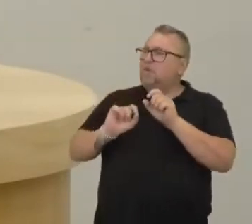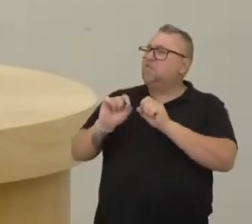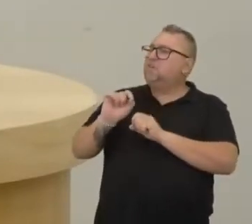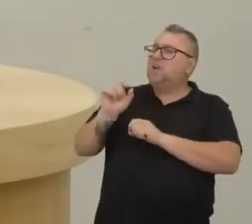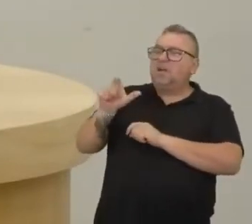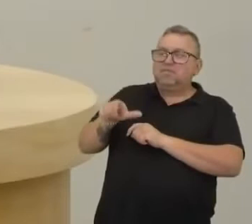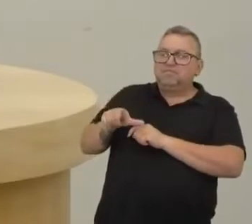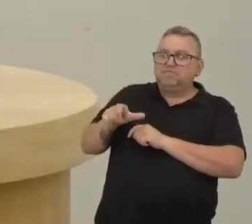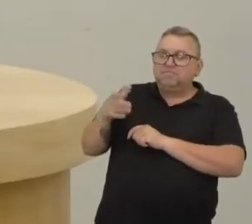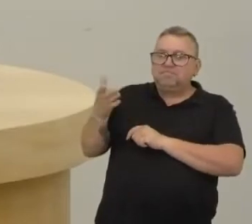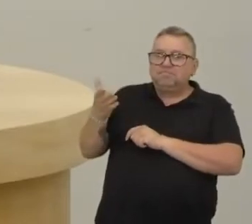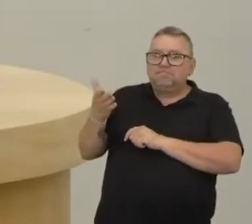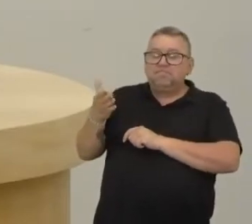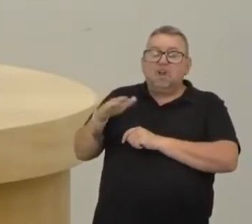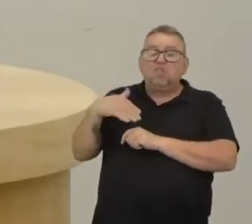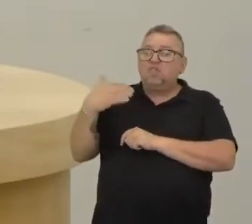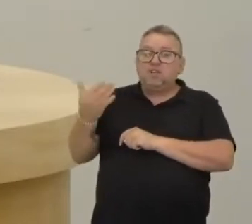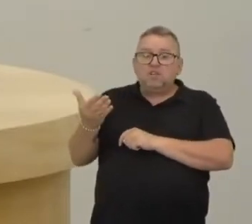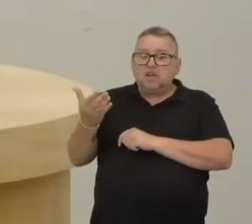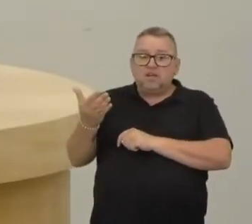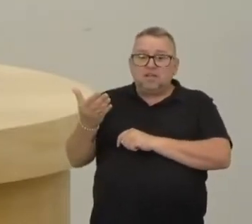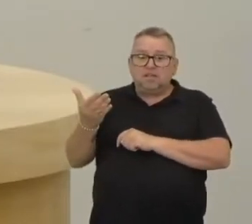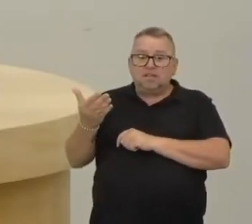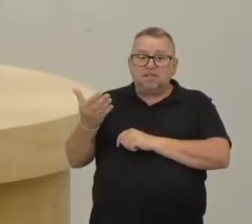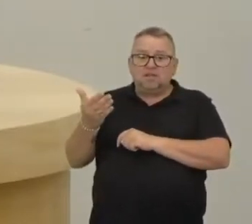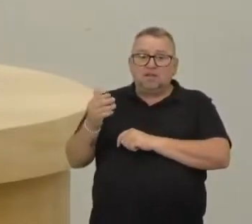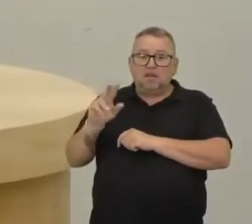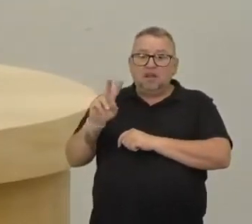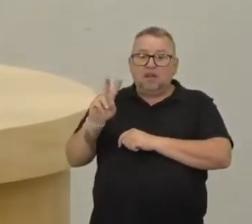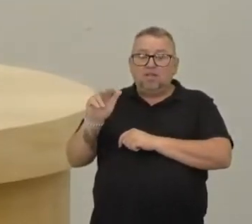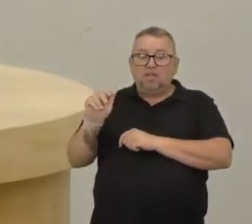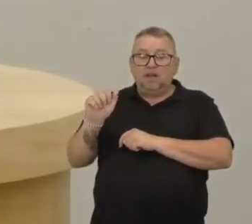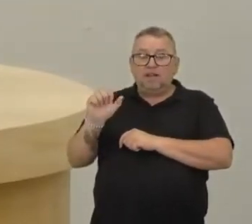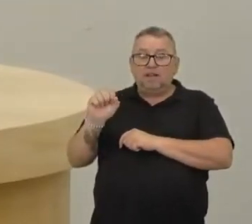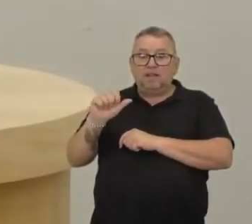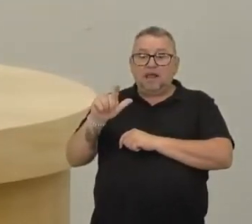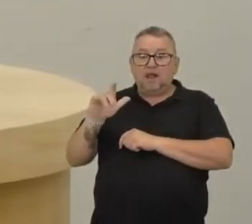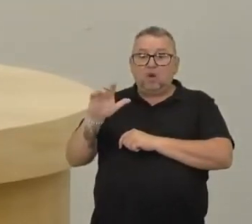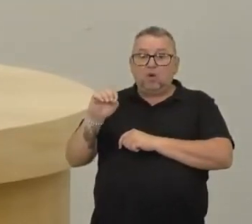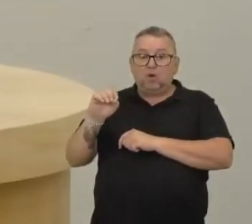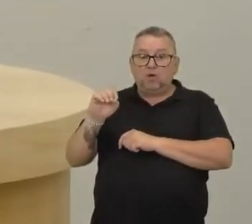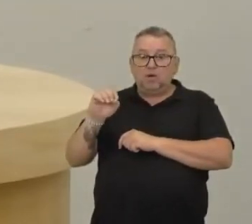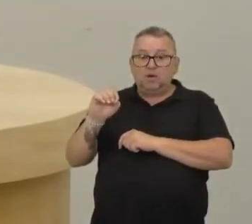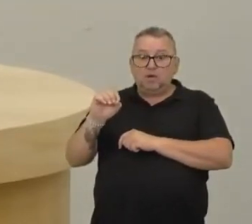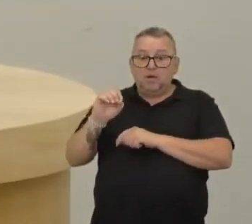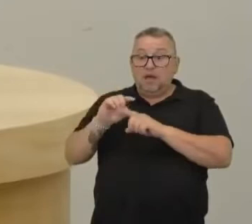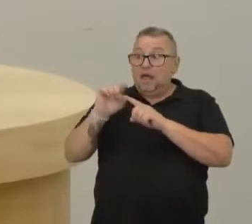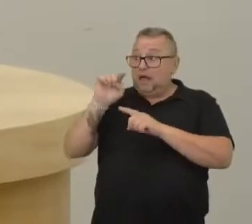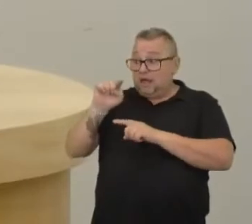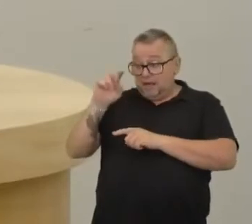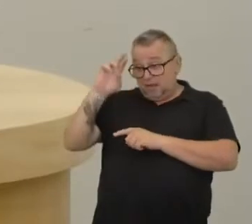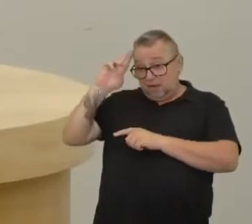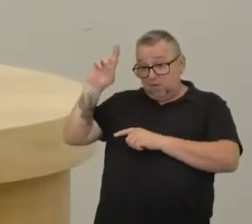ano? De quem que ele é vassalo? Ele, que é um senhor feudal dentro de suas terras, ele é vassalo do?